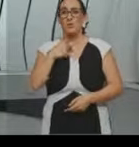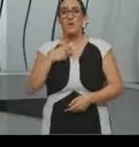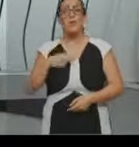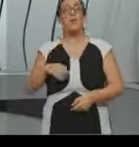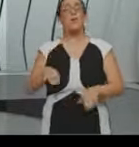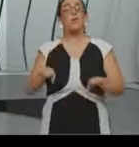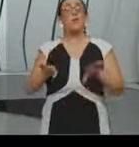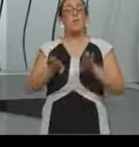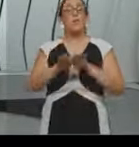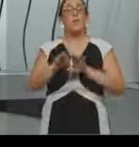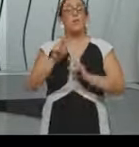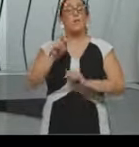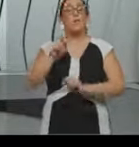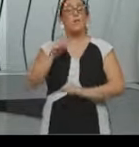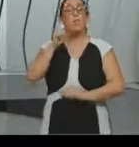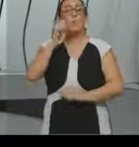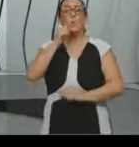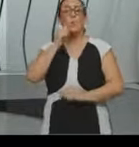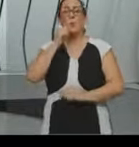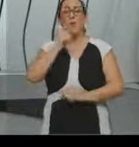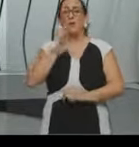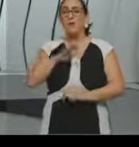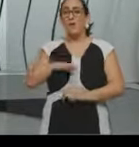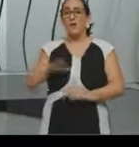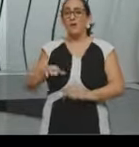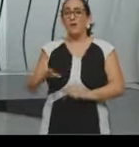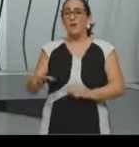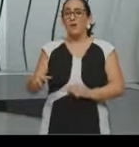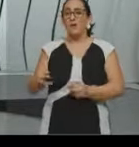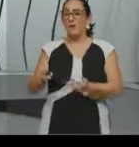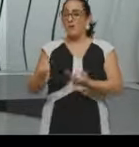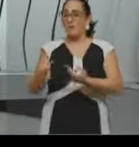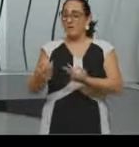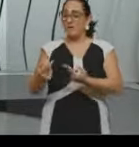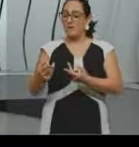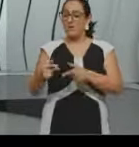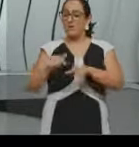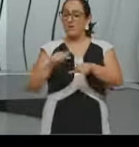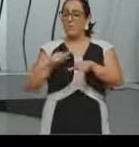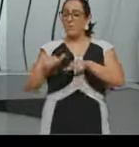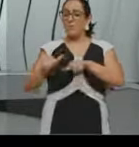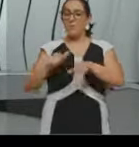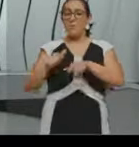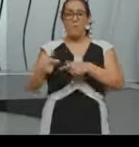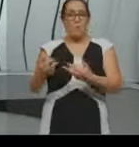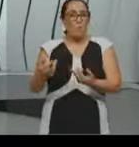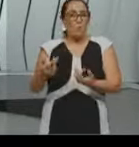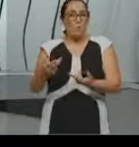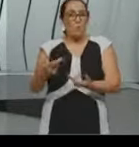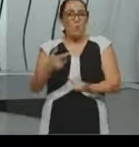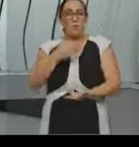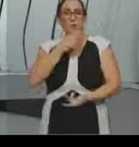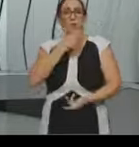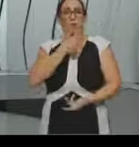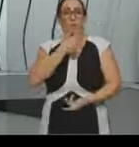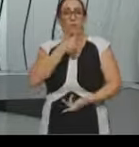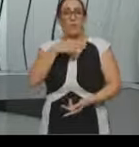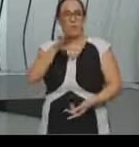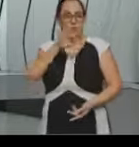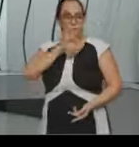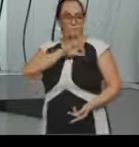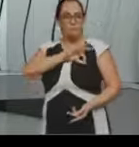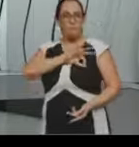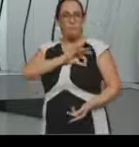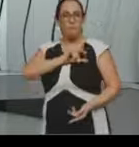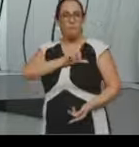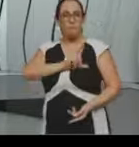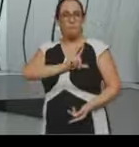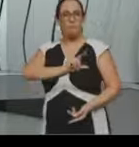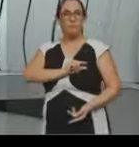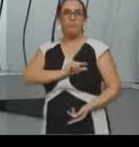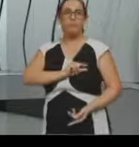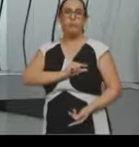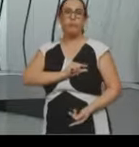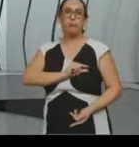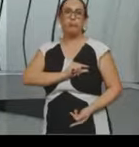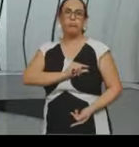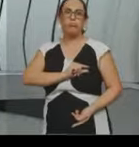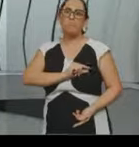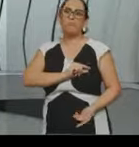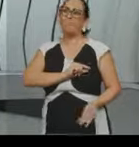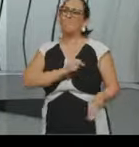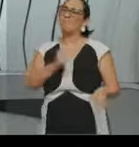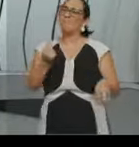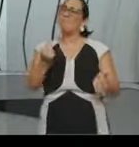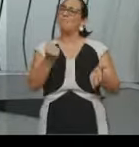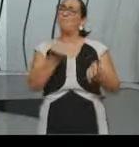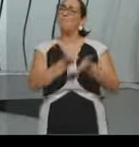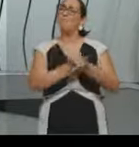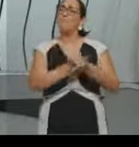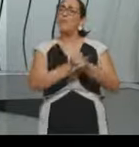trabalhos que outros grupos, mas sendo remunerados de uma maneira inferior. Tudo isso é muito marcante ao longo do processo de industrialização